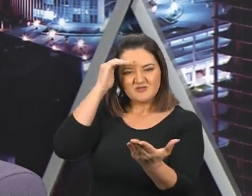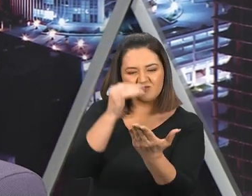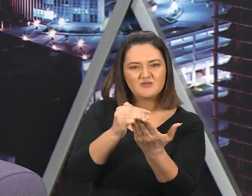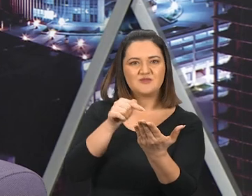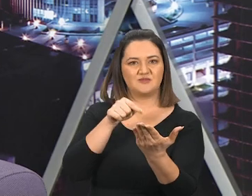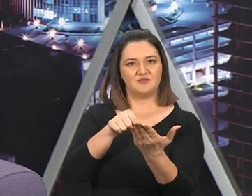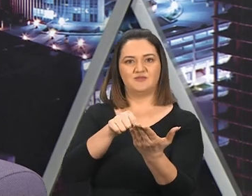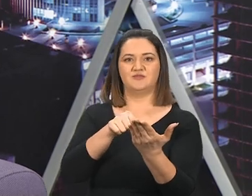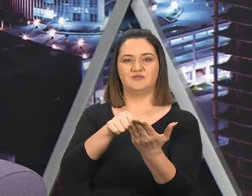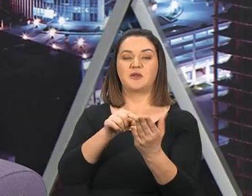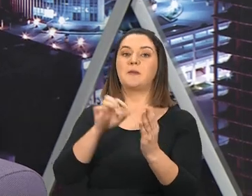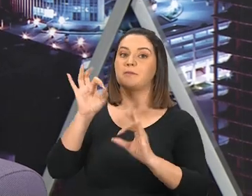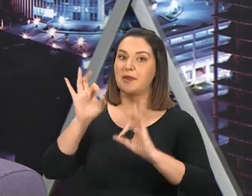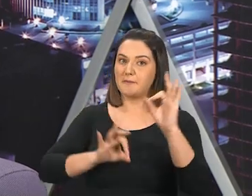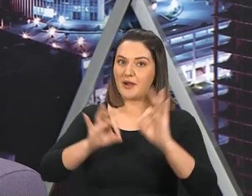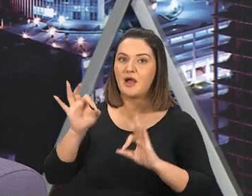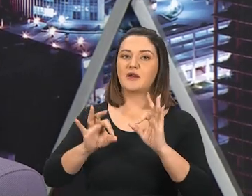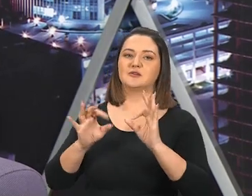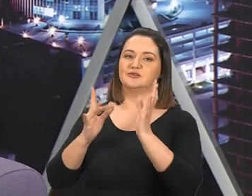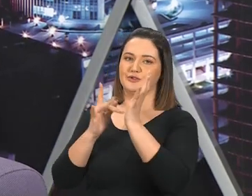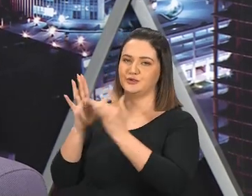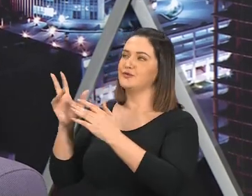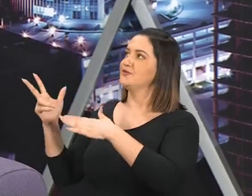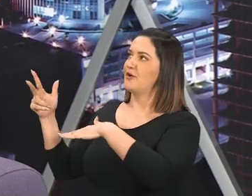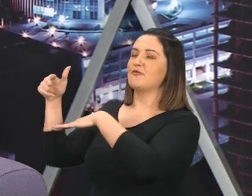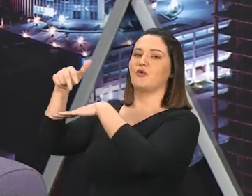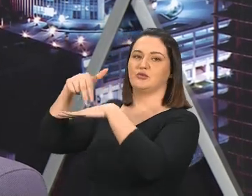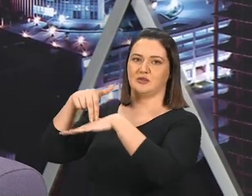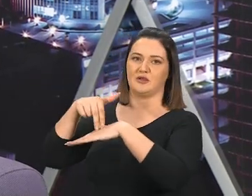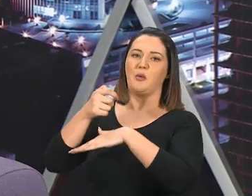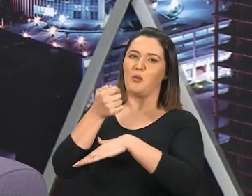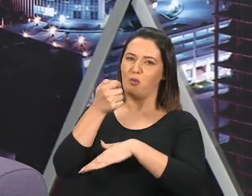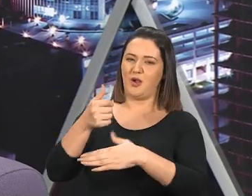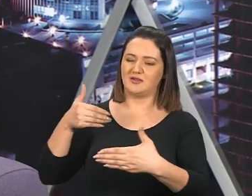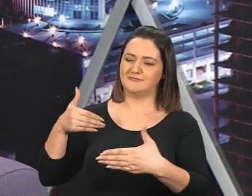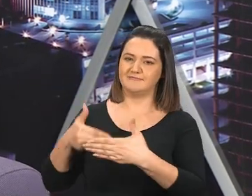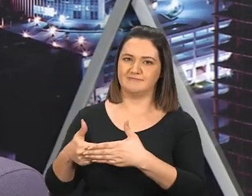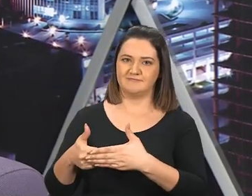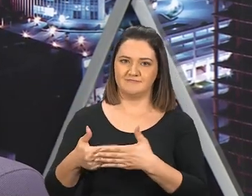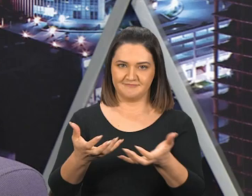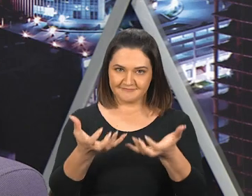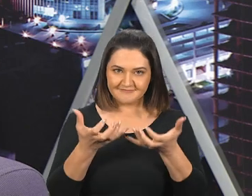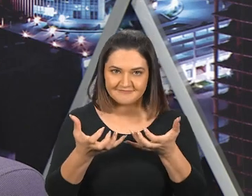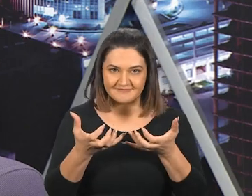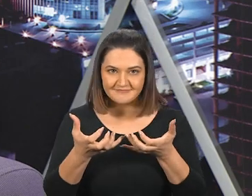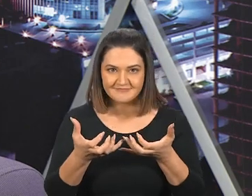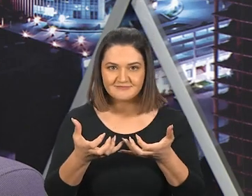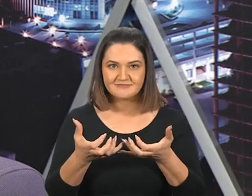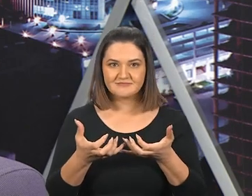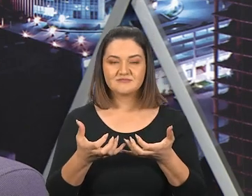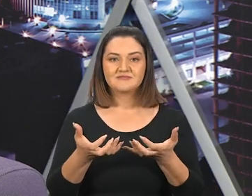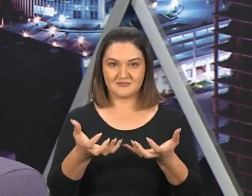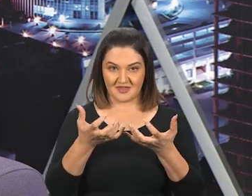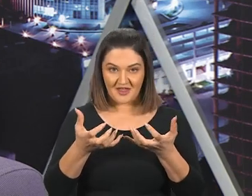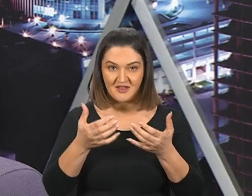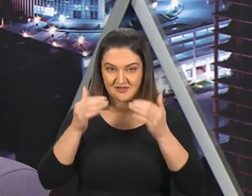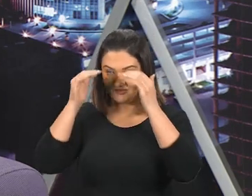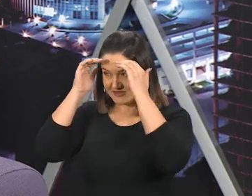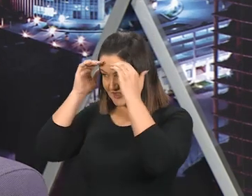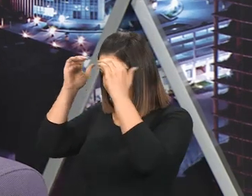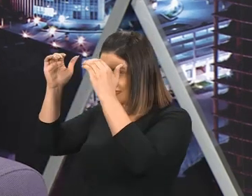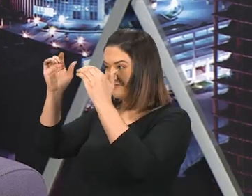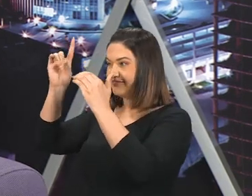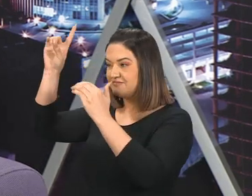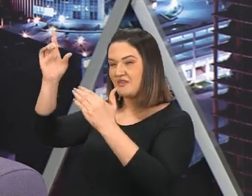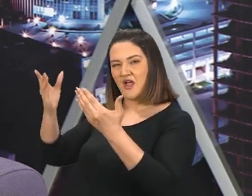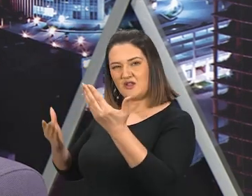diz a Bíblia, E prepare-se para a volta de Cristo, Que será em breve, Você quer se preparar, Você quer